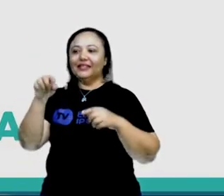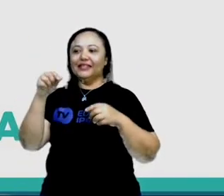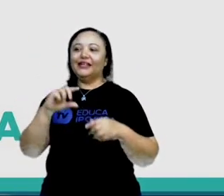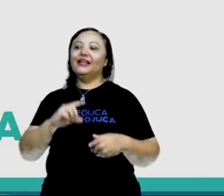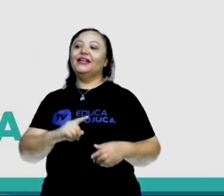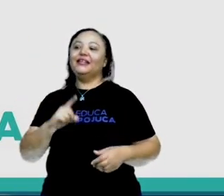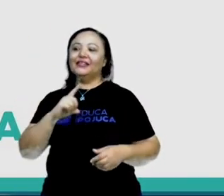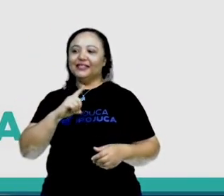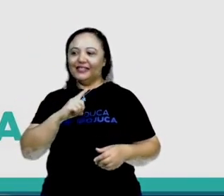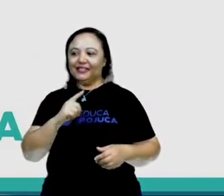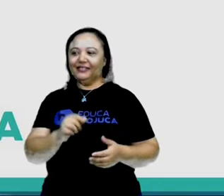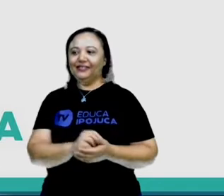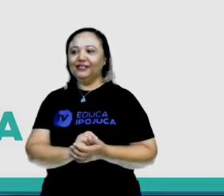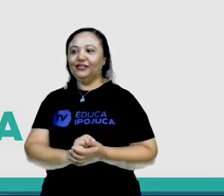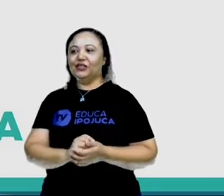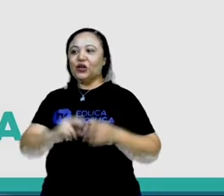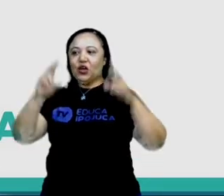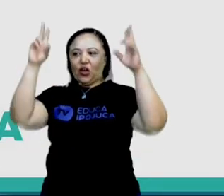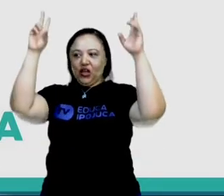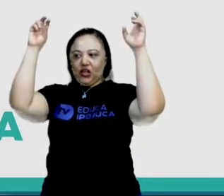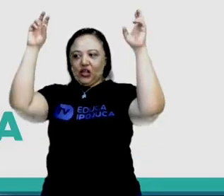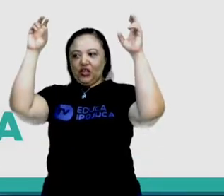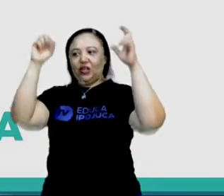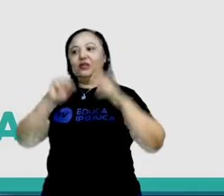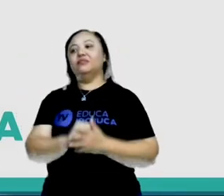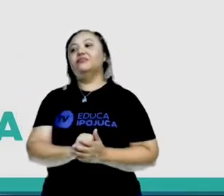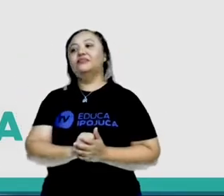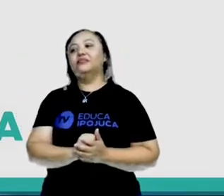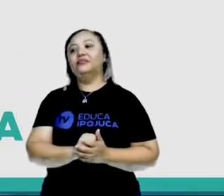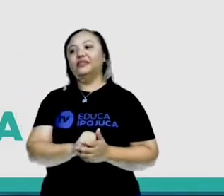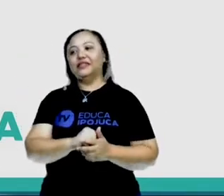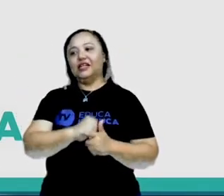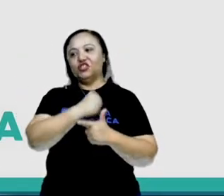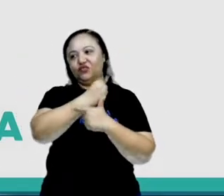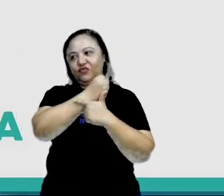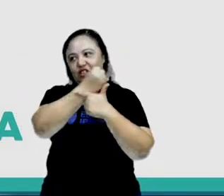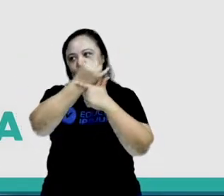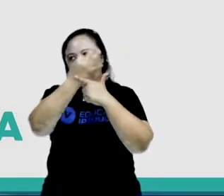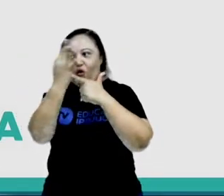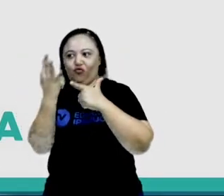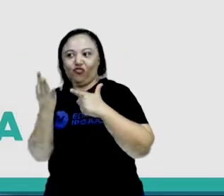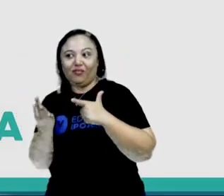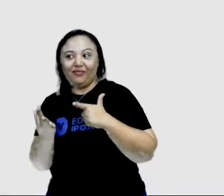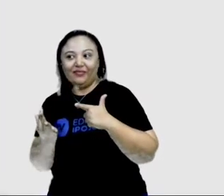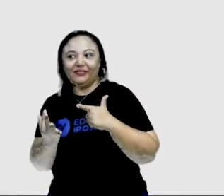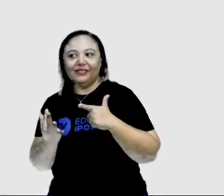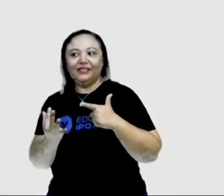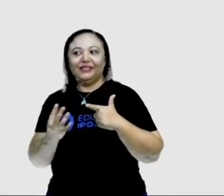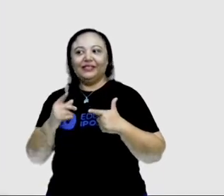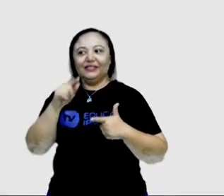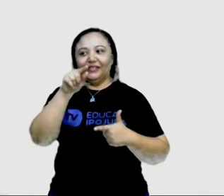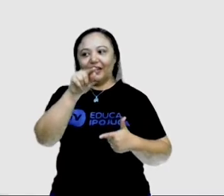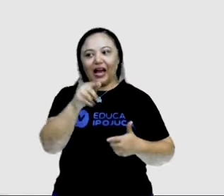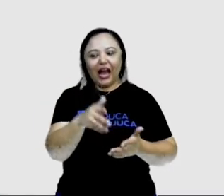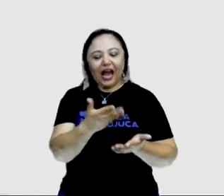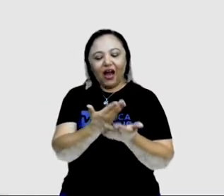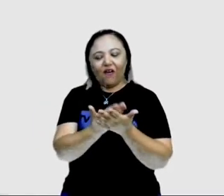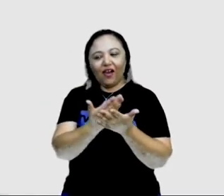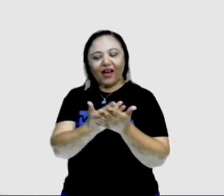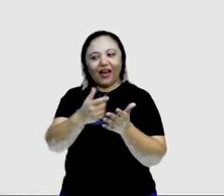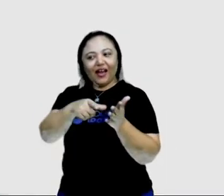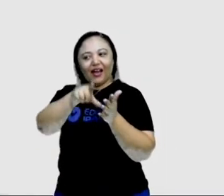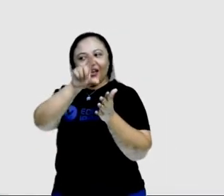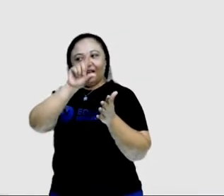aí eu não tenho dúvidas. Vamos falar hoje sobre equivalência de expressões algébricas. Lembrando, na nossa última aula,